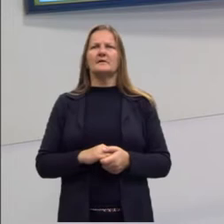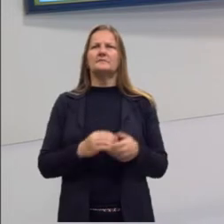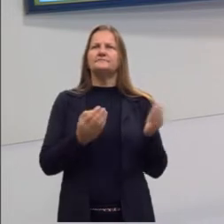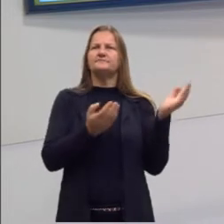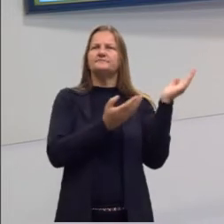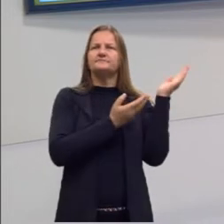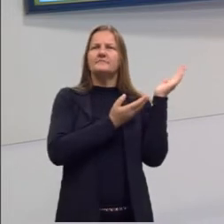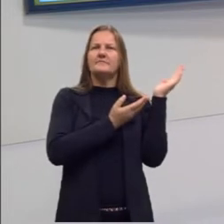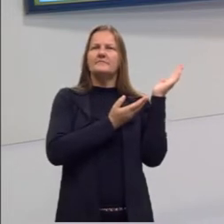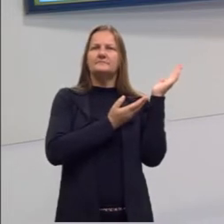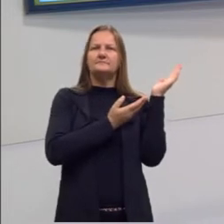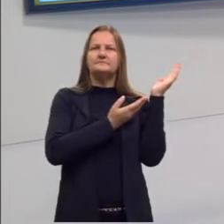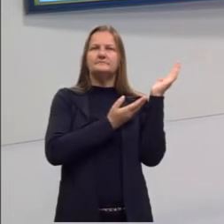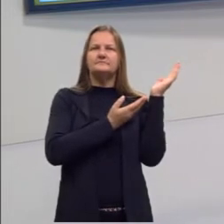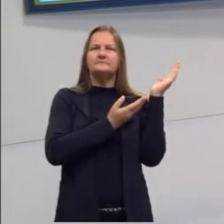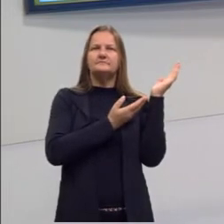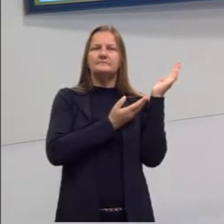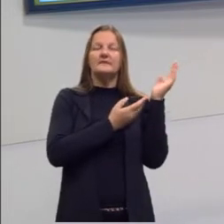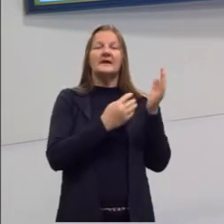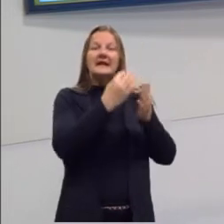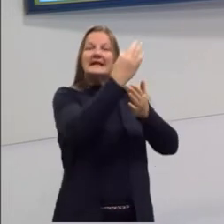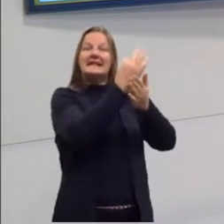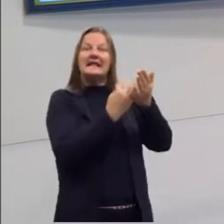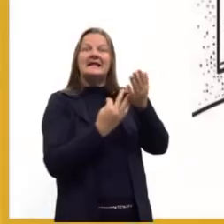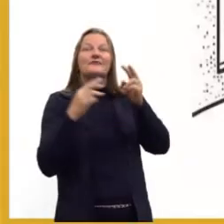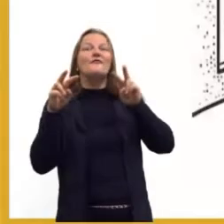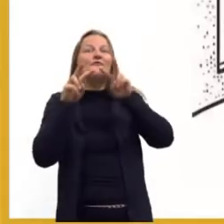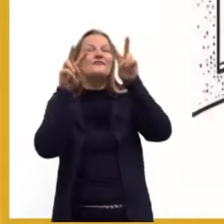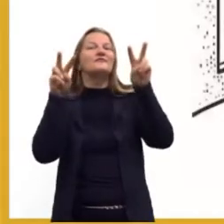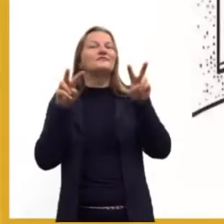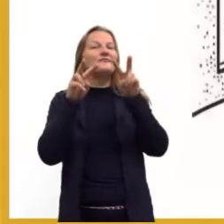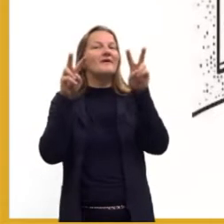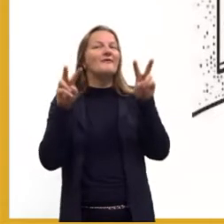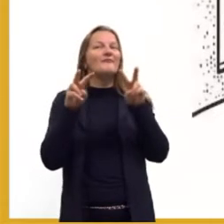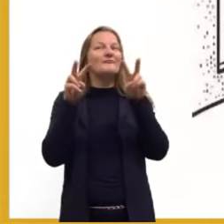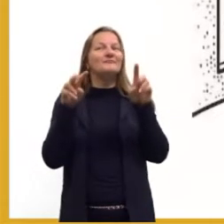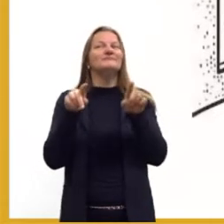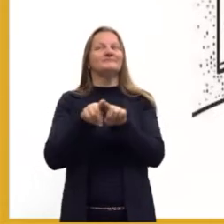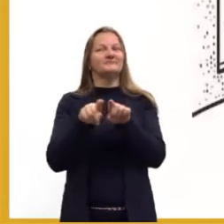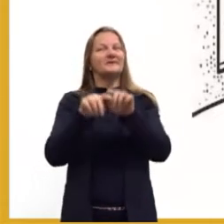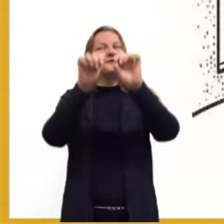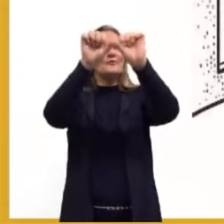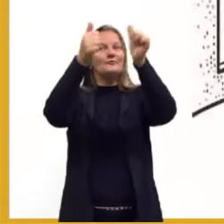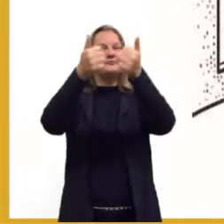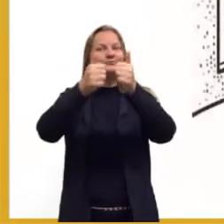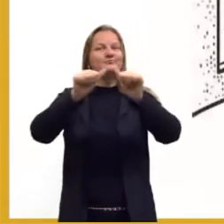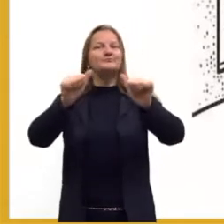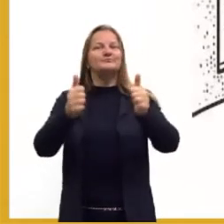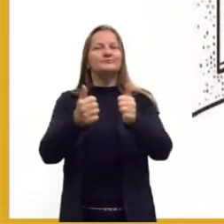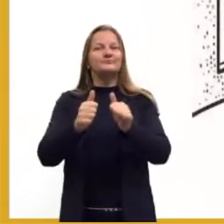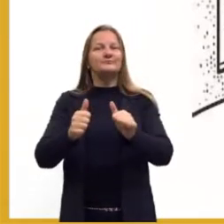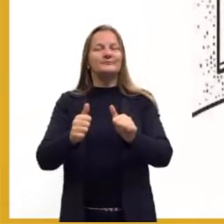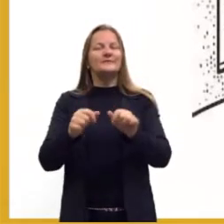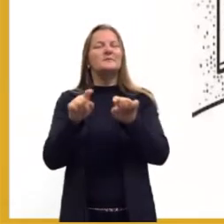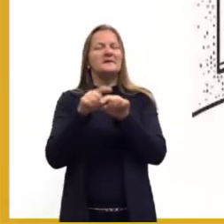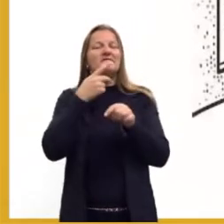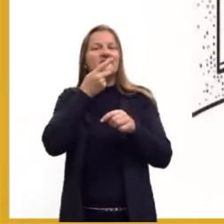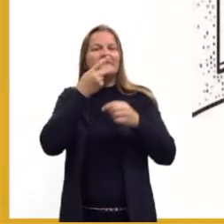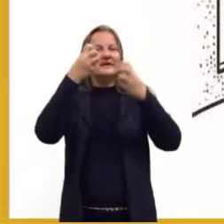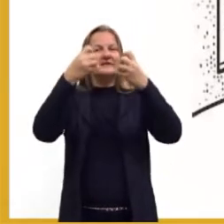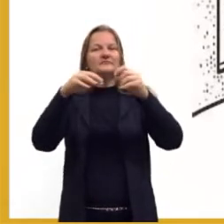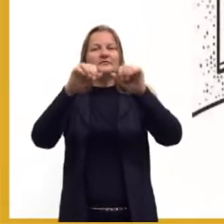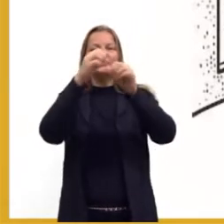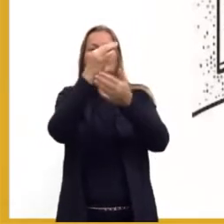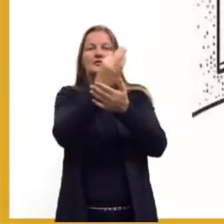aqui a gente tem um texto que não é necessariamente um texto formado por palavras. A gente vai ter esse processo de